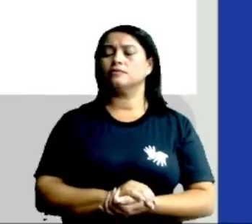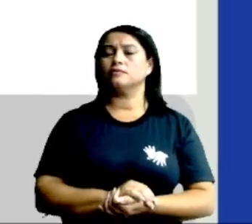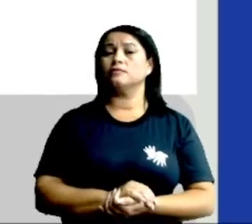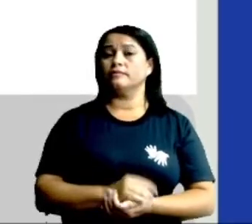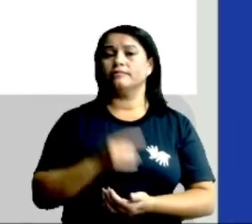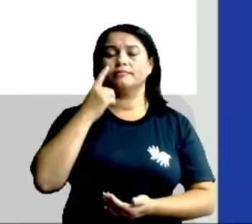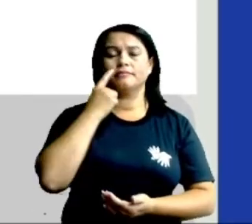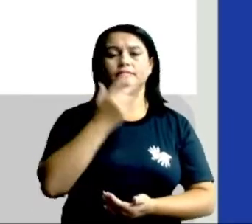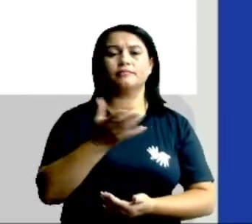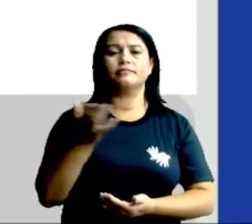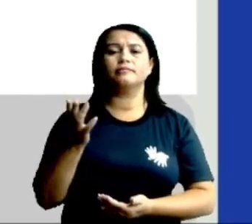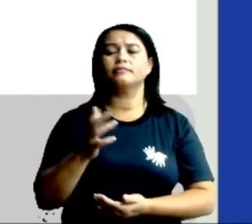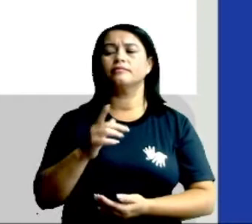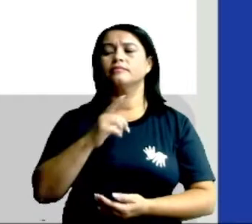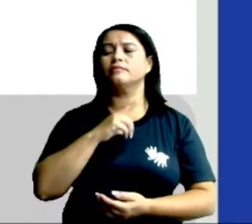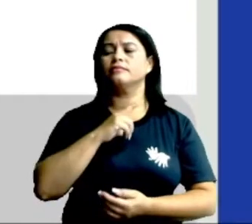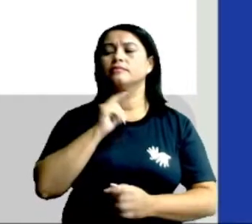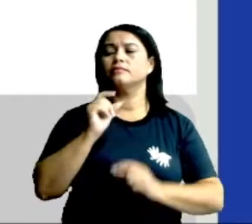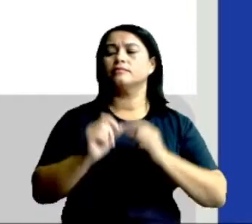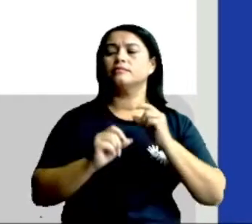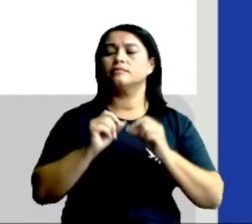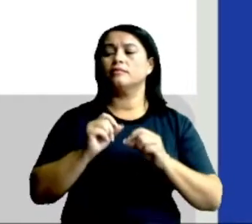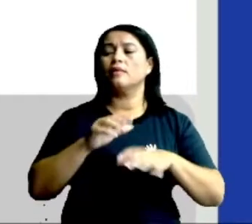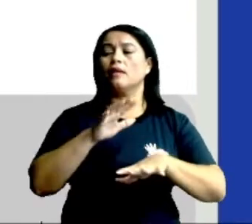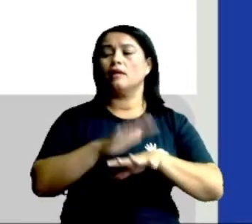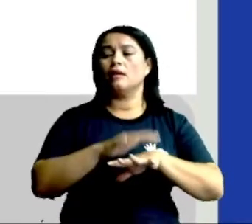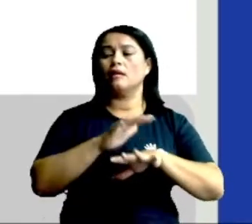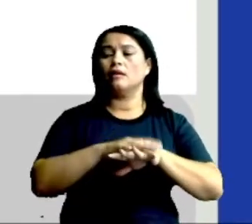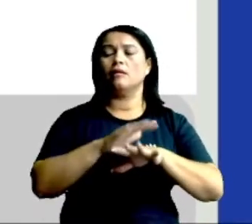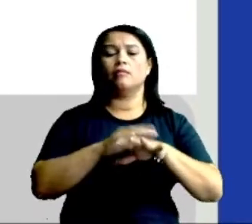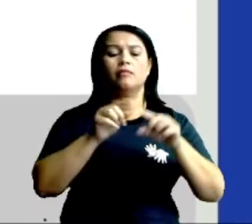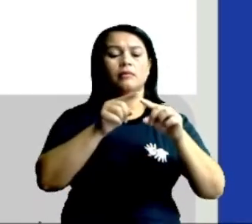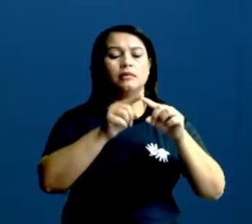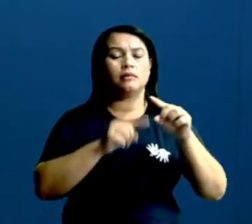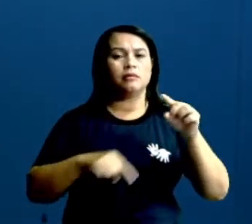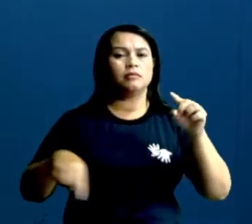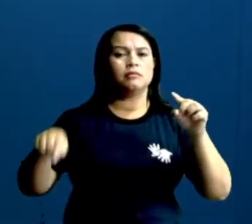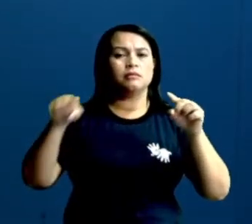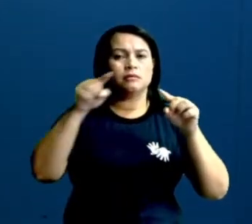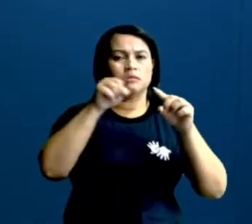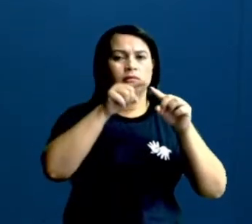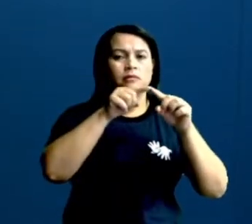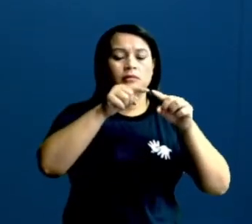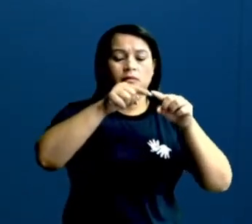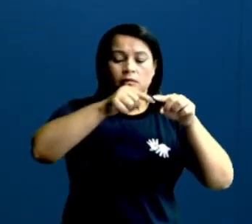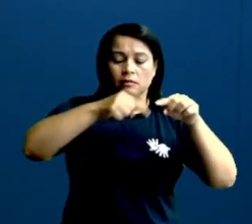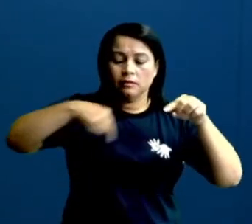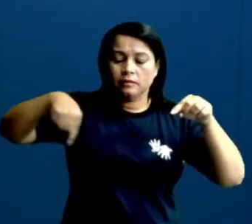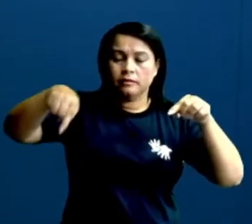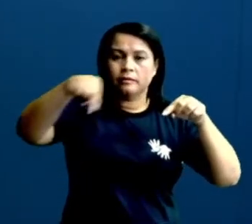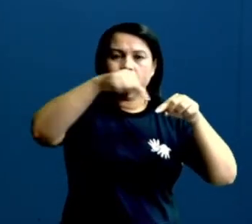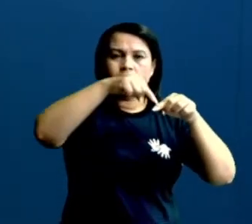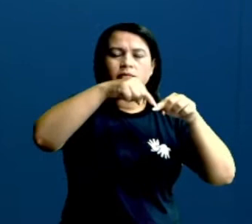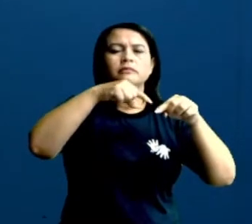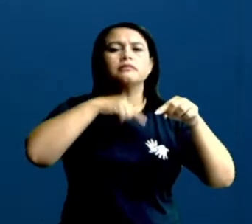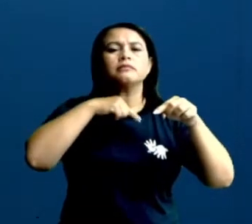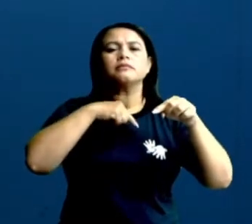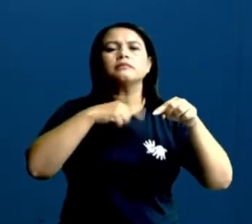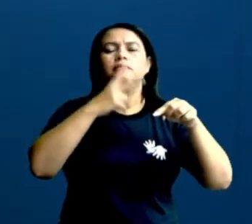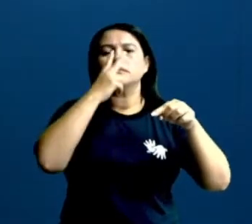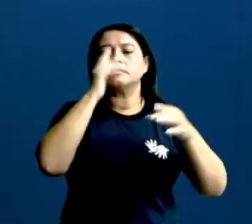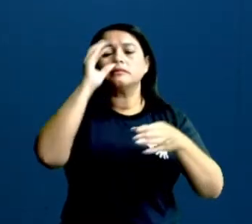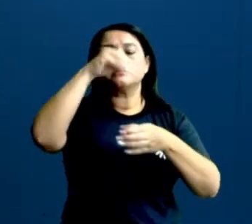Então, vamos lá. Aqui eu tenho, ó, na matemática, um círculo, um disco circular, é o conjunto dos pontos